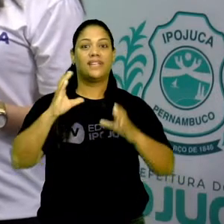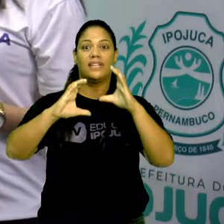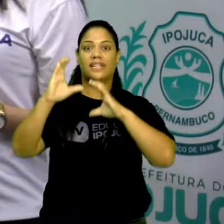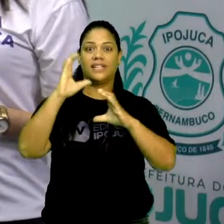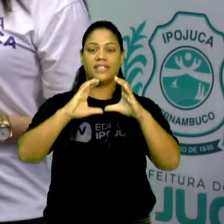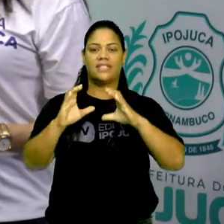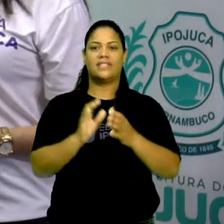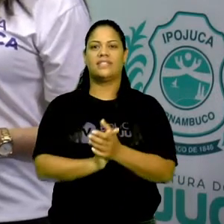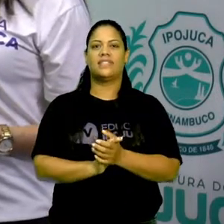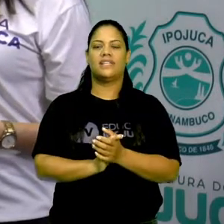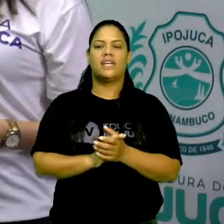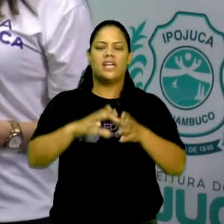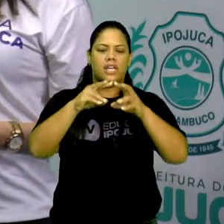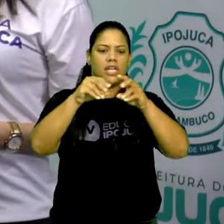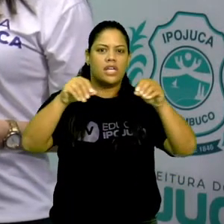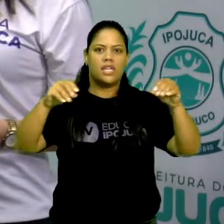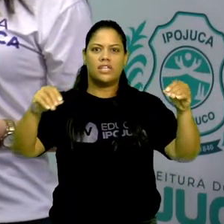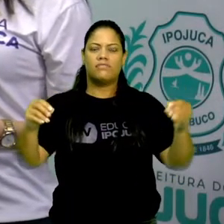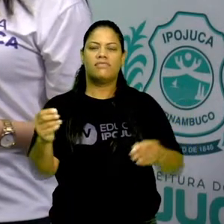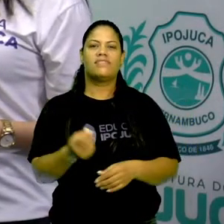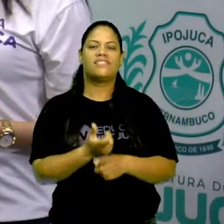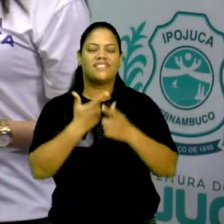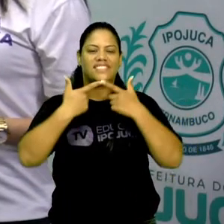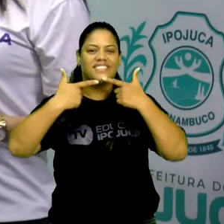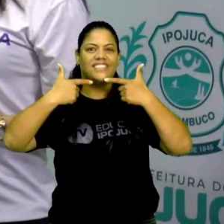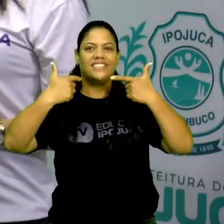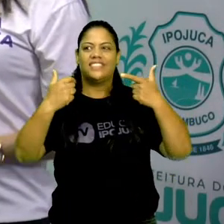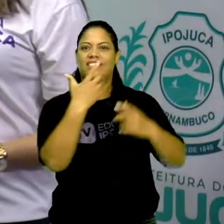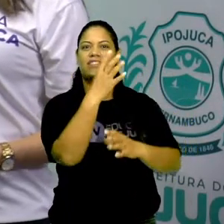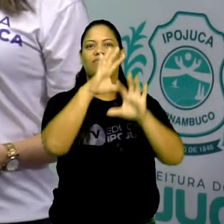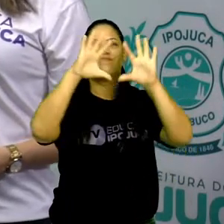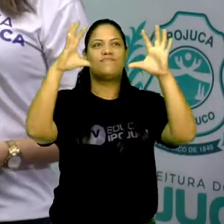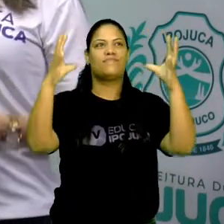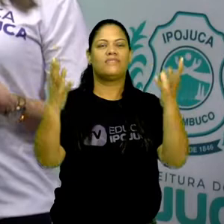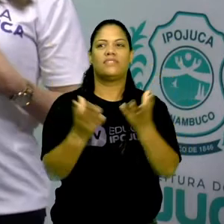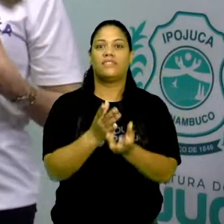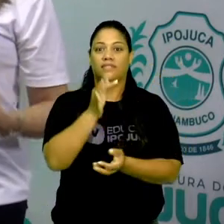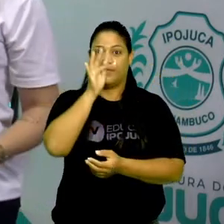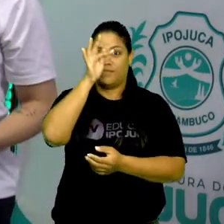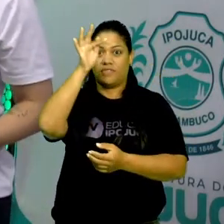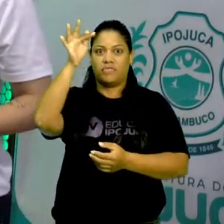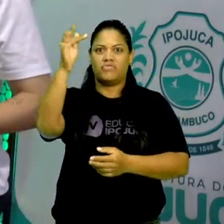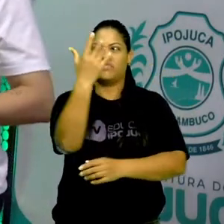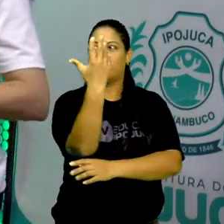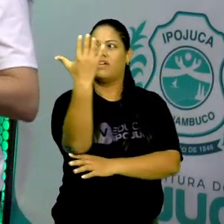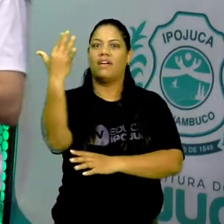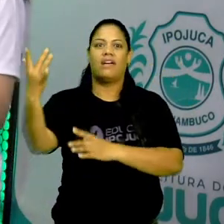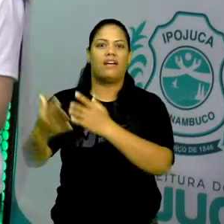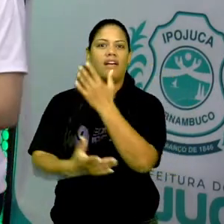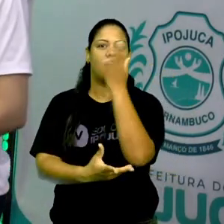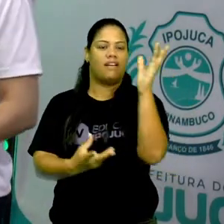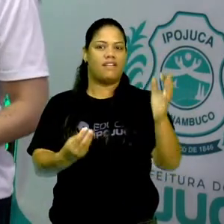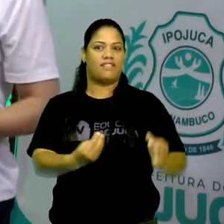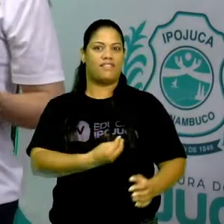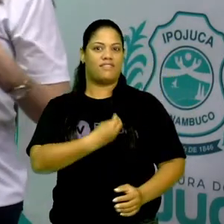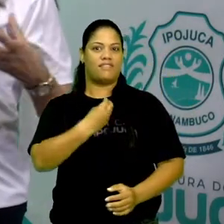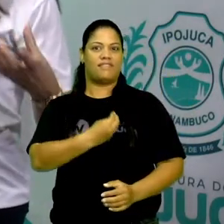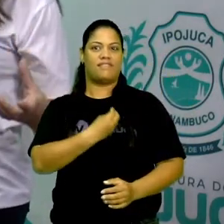do que a terra mais garrida, teus risonhos lindos campos tem mais flores. Nossos bosques tem mais